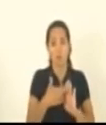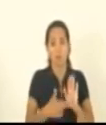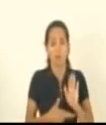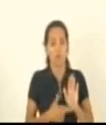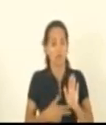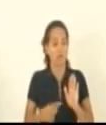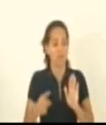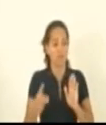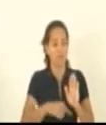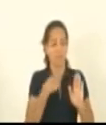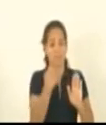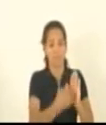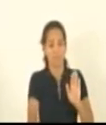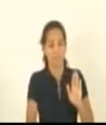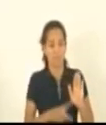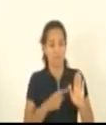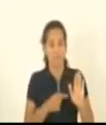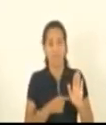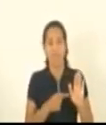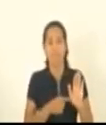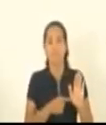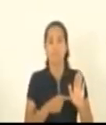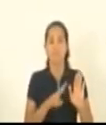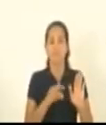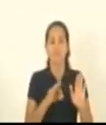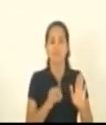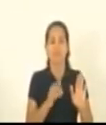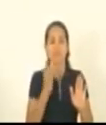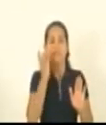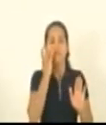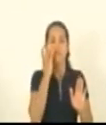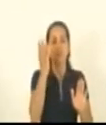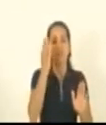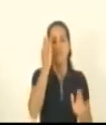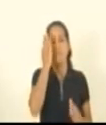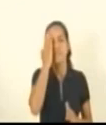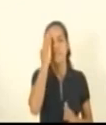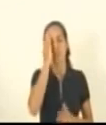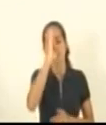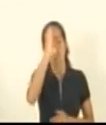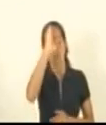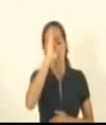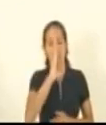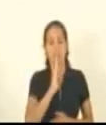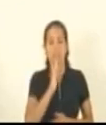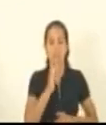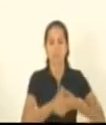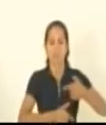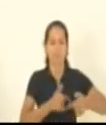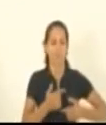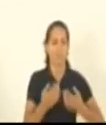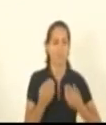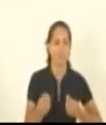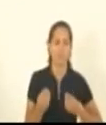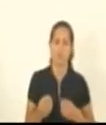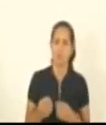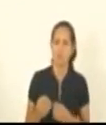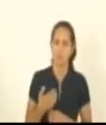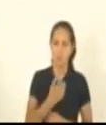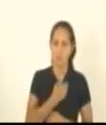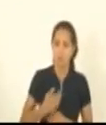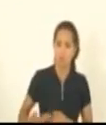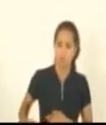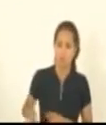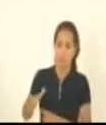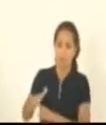facilita aos consumidores saberem da gratuidade do serviço. É o governo socialista a